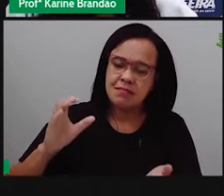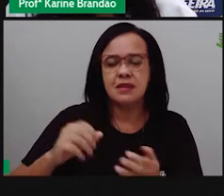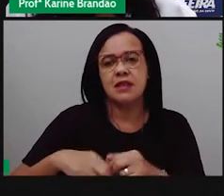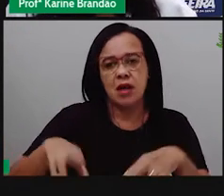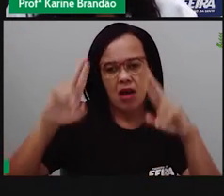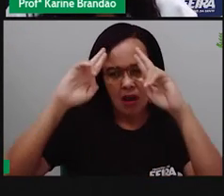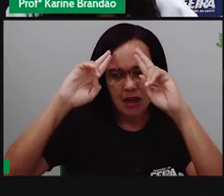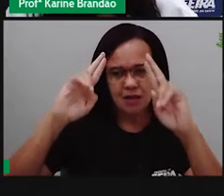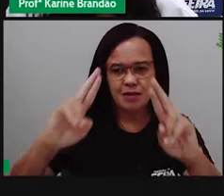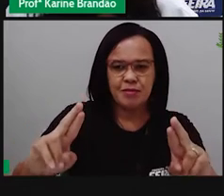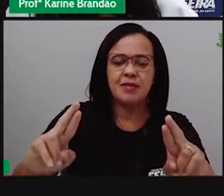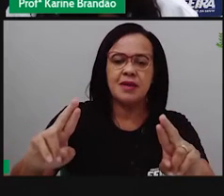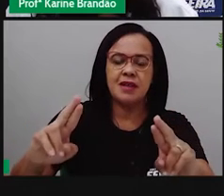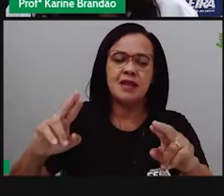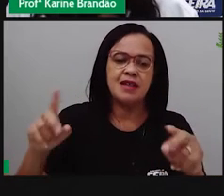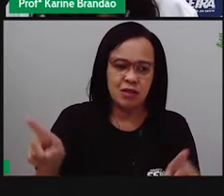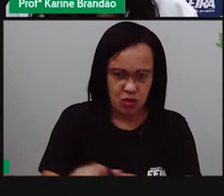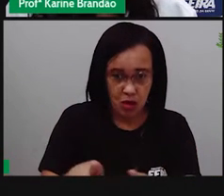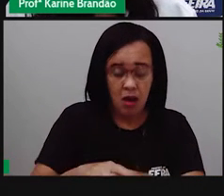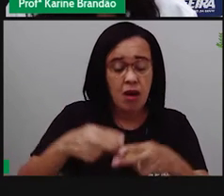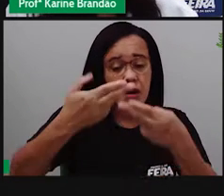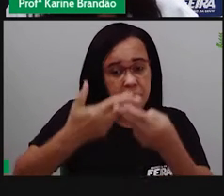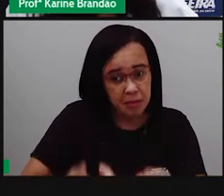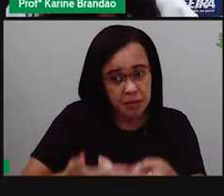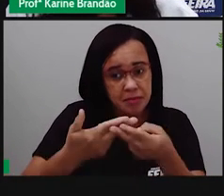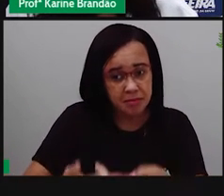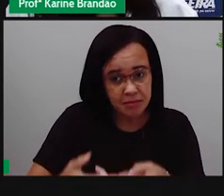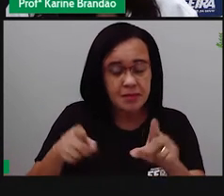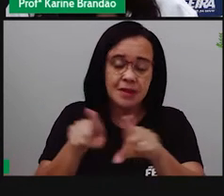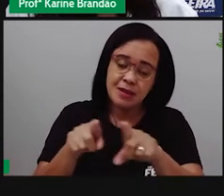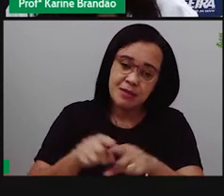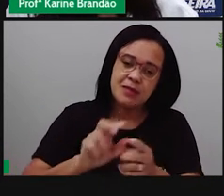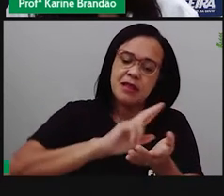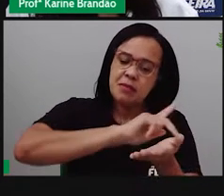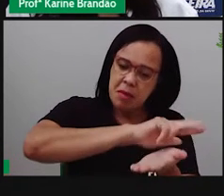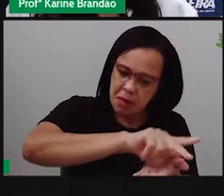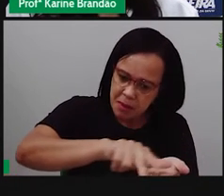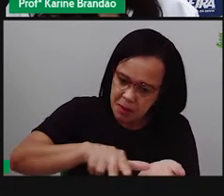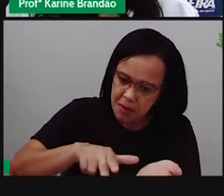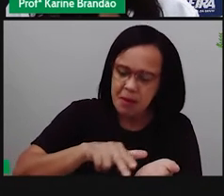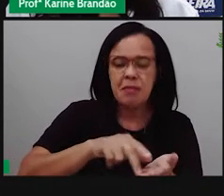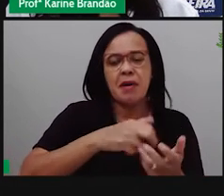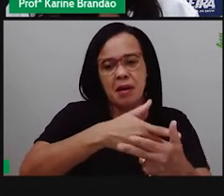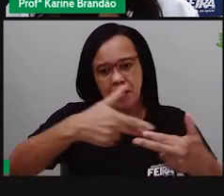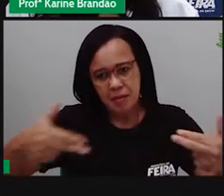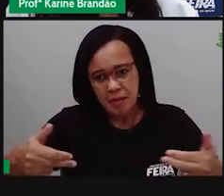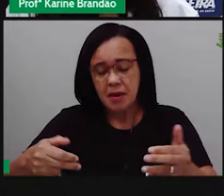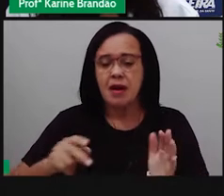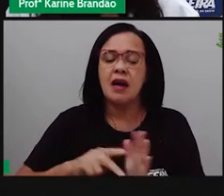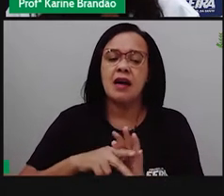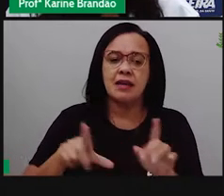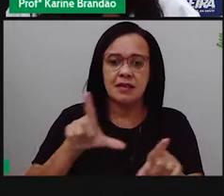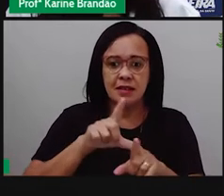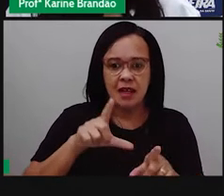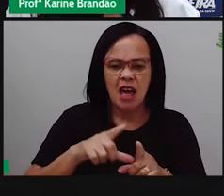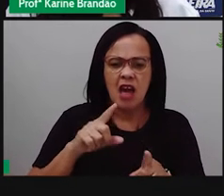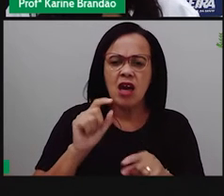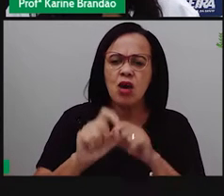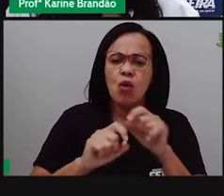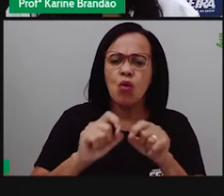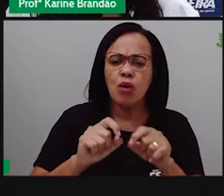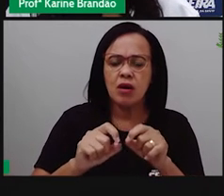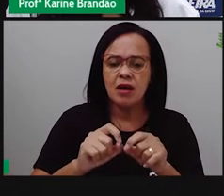mais tolerância, com mais igualdade. E por isso também a Prêmio trouxe, né? Essa cientista,